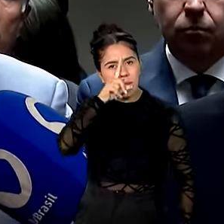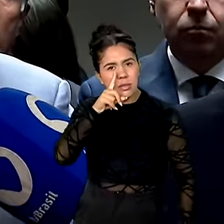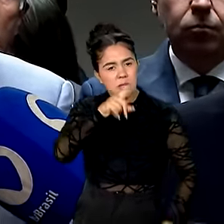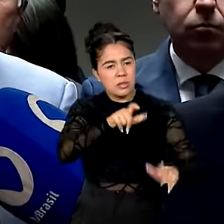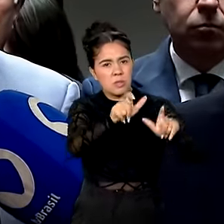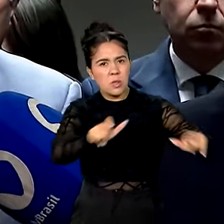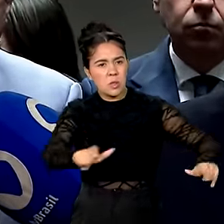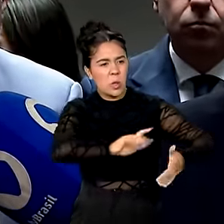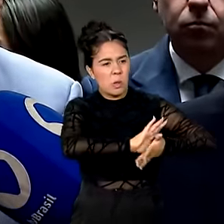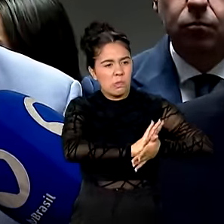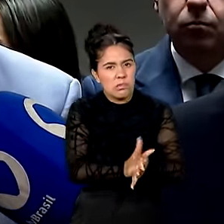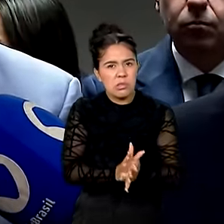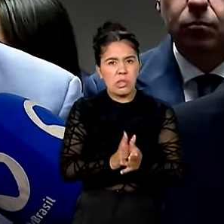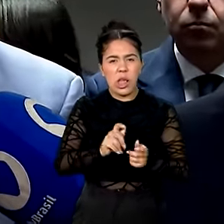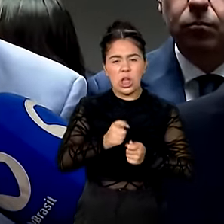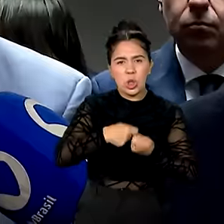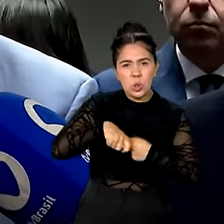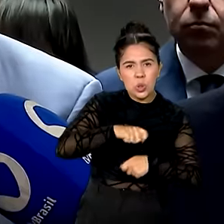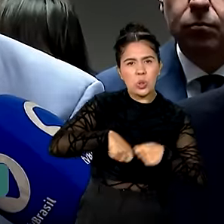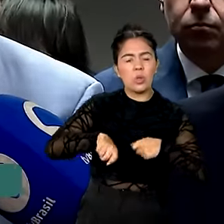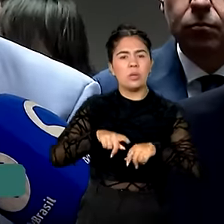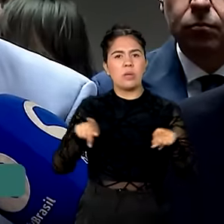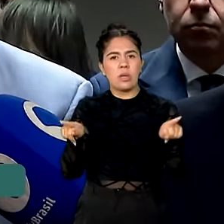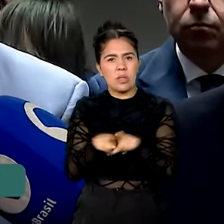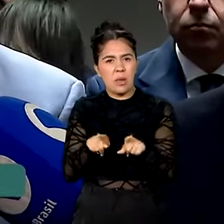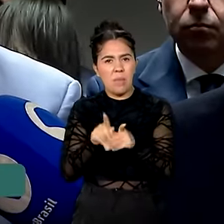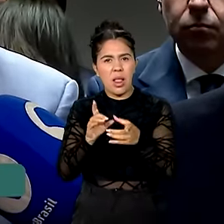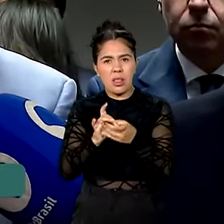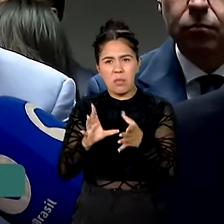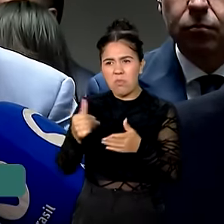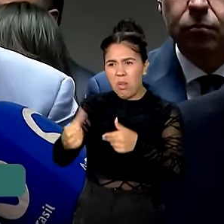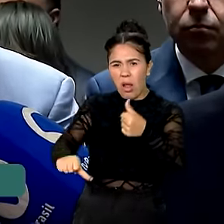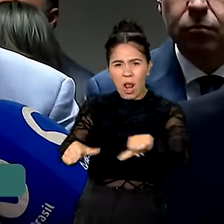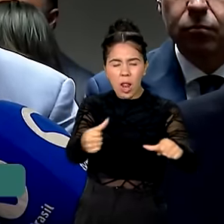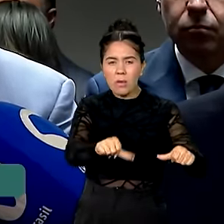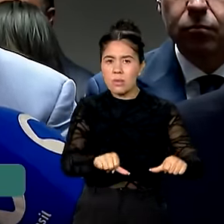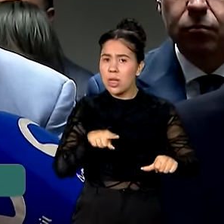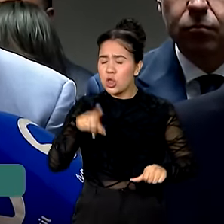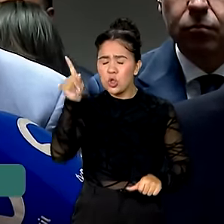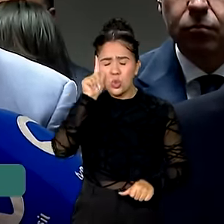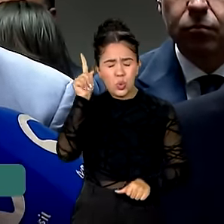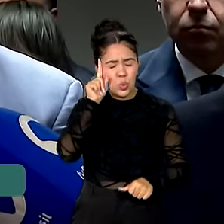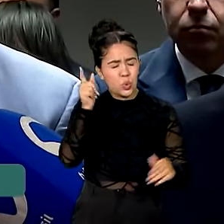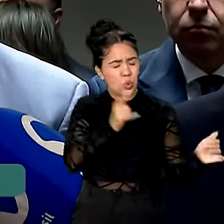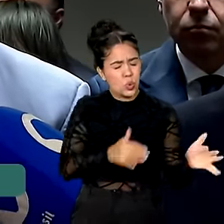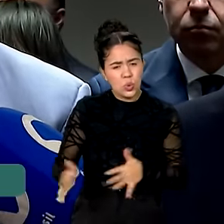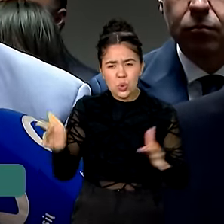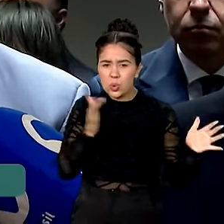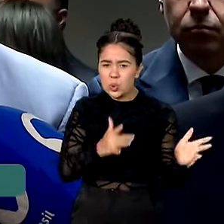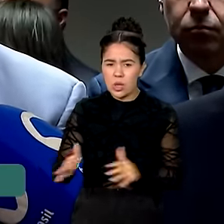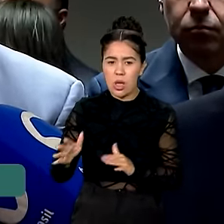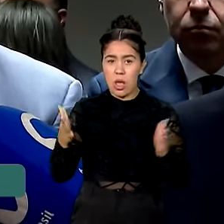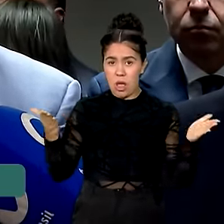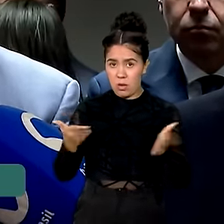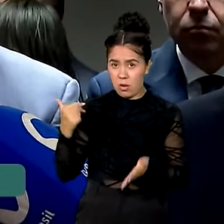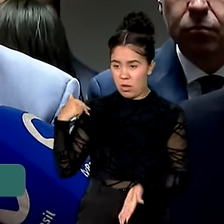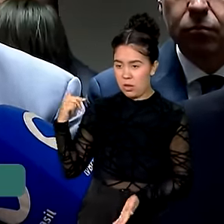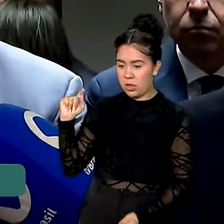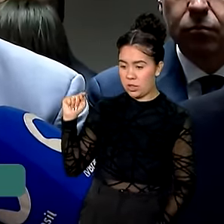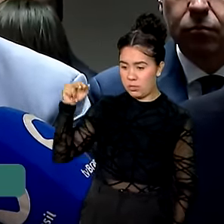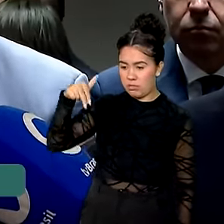destroem a economia, afrontam o Estado Democrático e Direito, é uma ação cotidiana. Então a gente chegou na BDI,